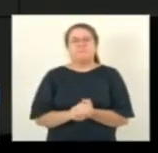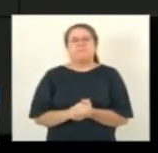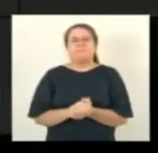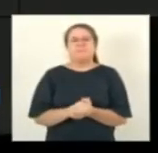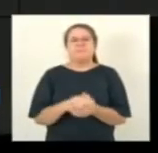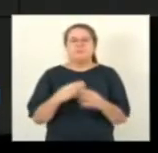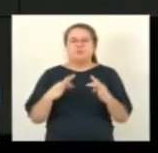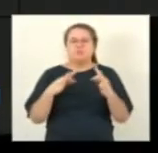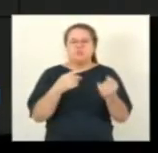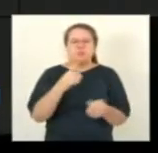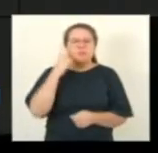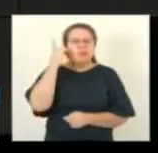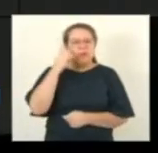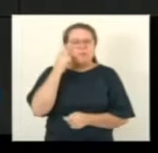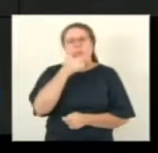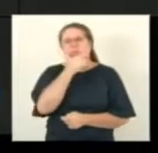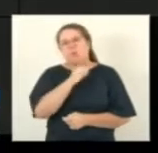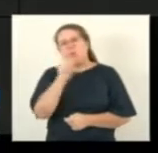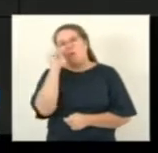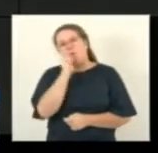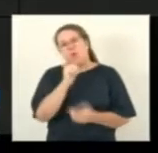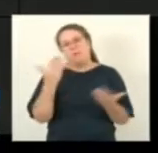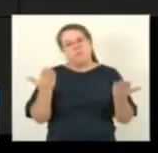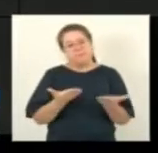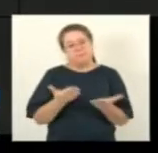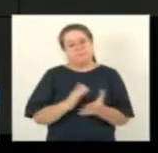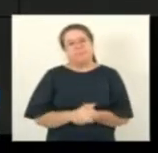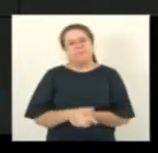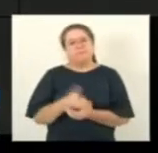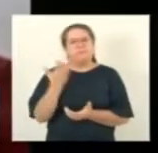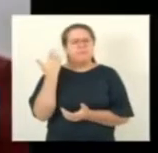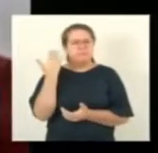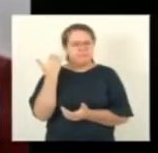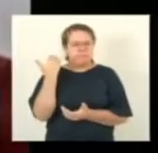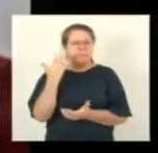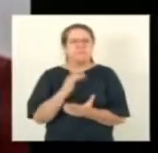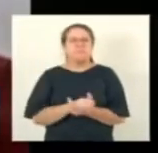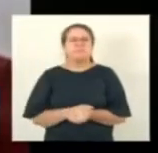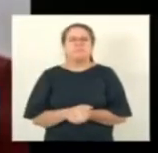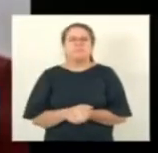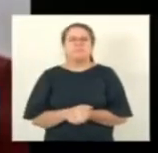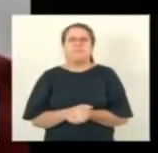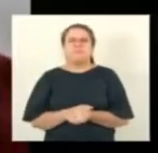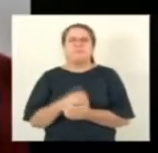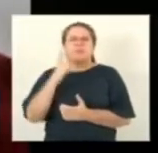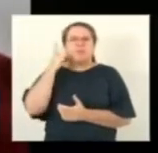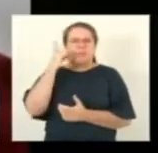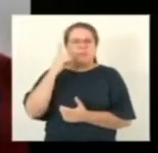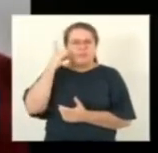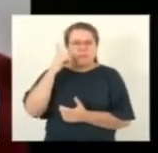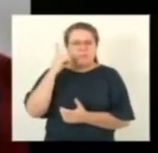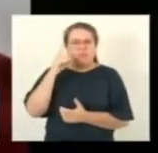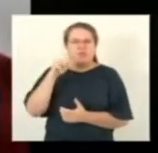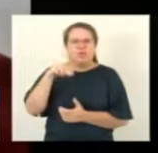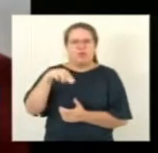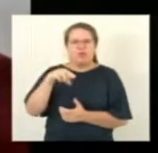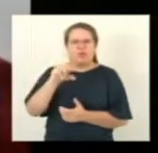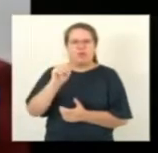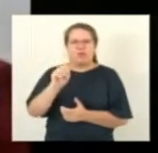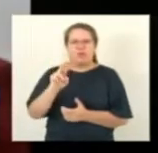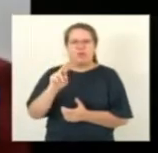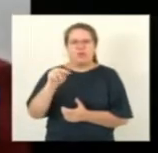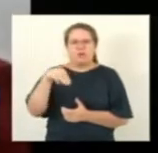senhores e senhoras deputados, há algum tempo atrás, a deputada federal Norma,